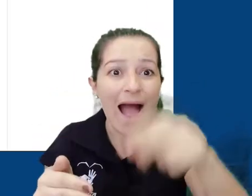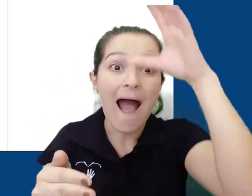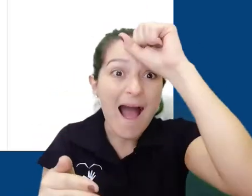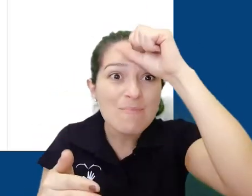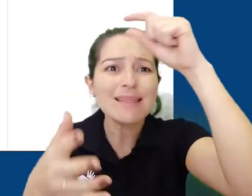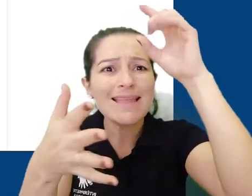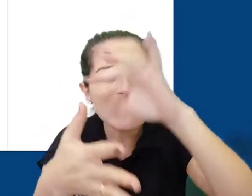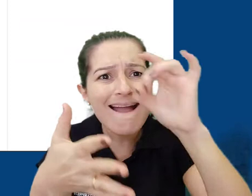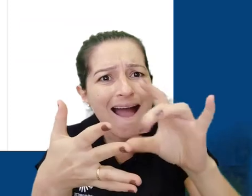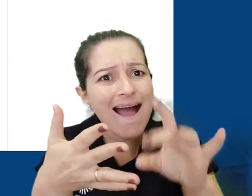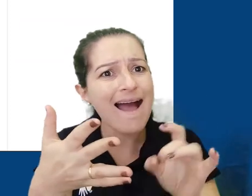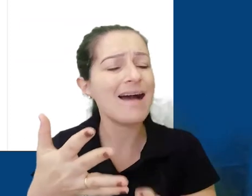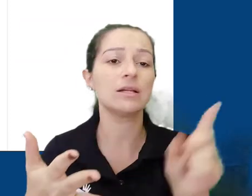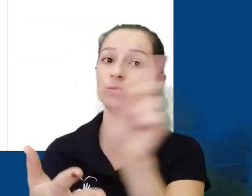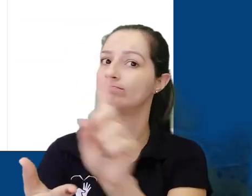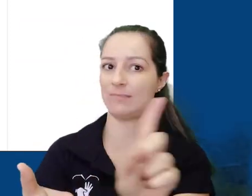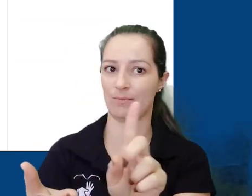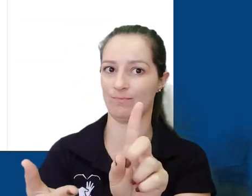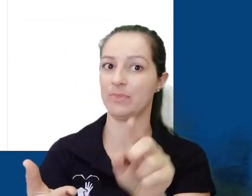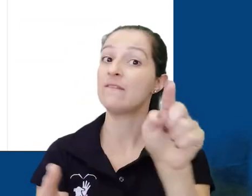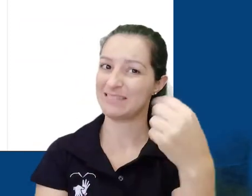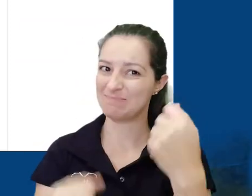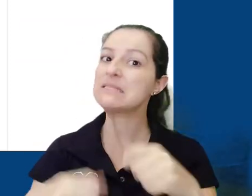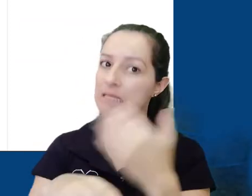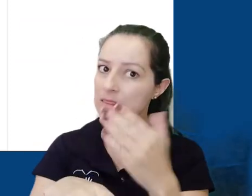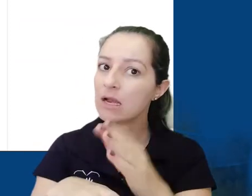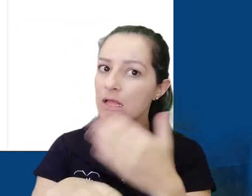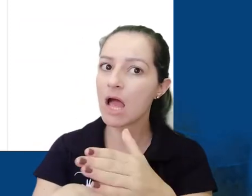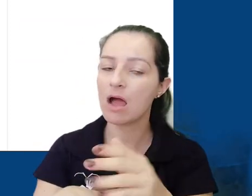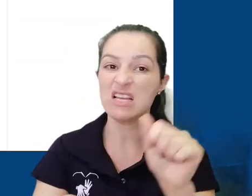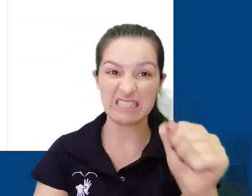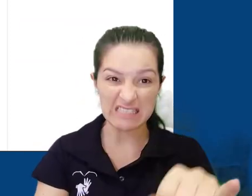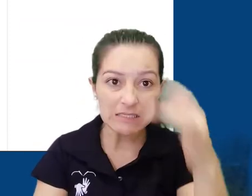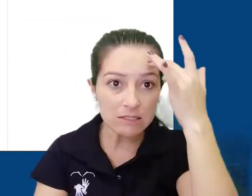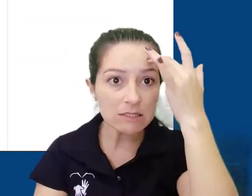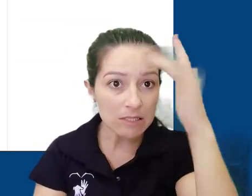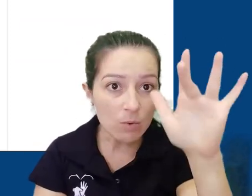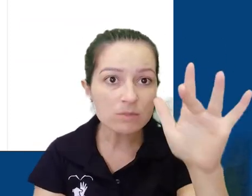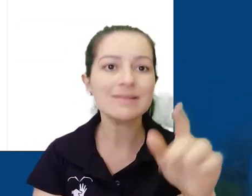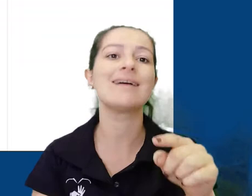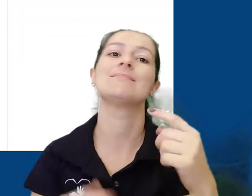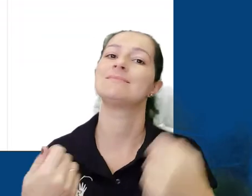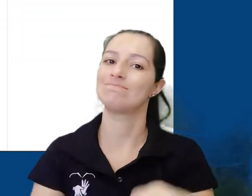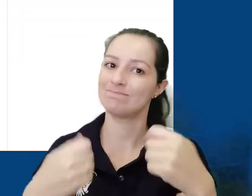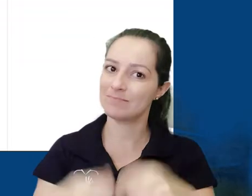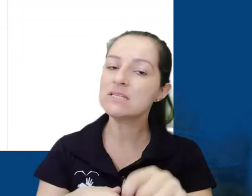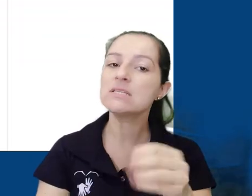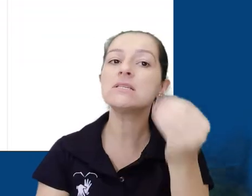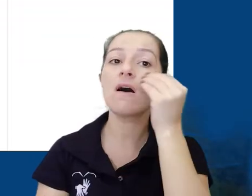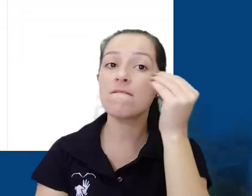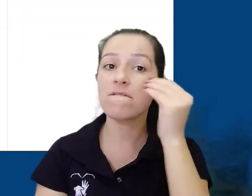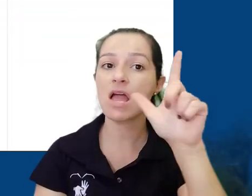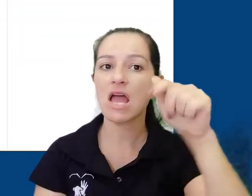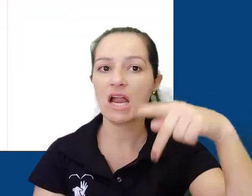a usar essas ferramentas que serão apresentadas. Se você não tiver domínio dessas ferramentas de documentos, apresentações, planilhas, etc do